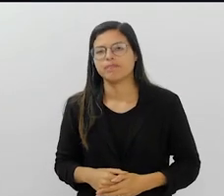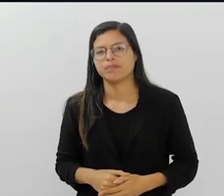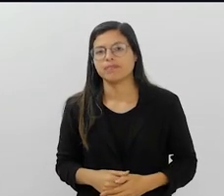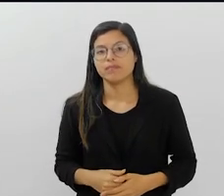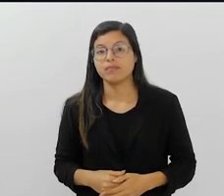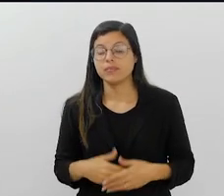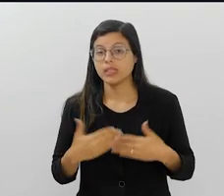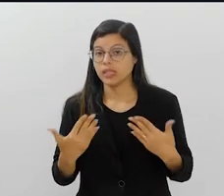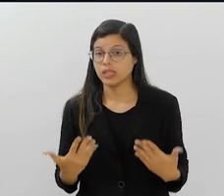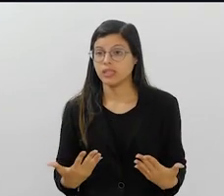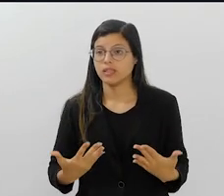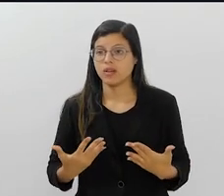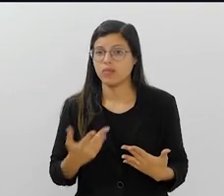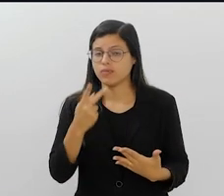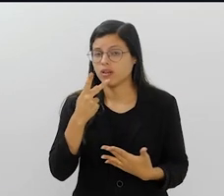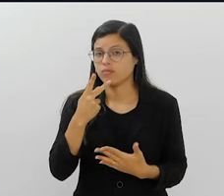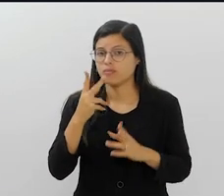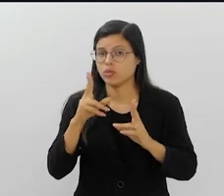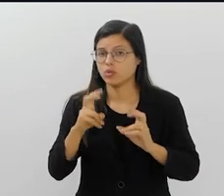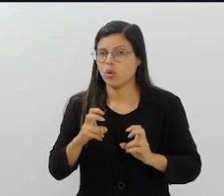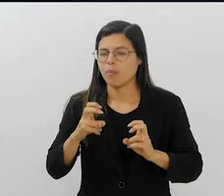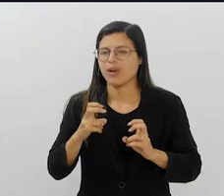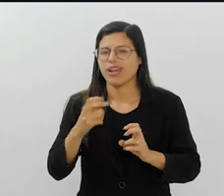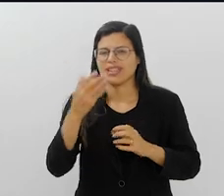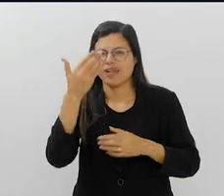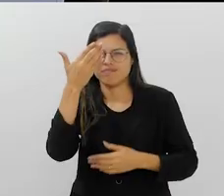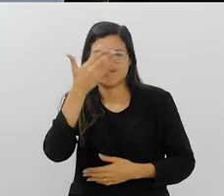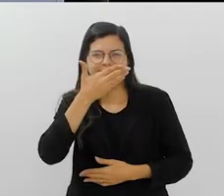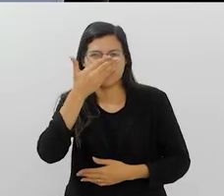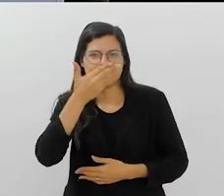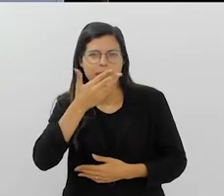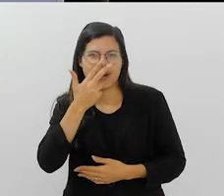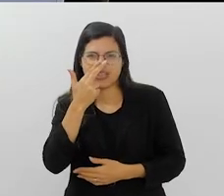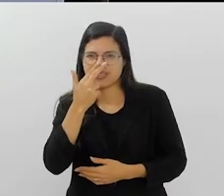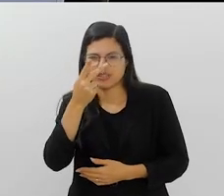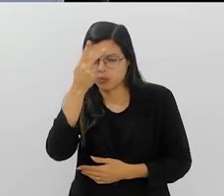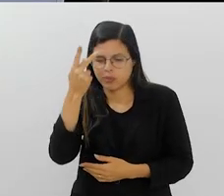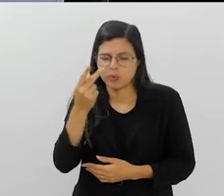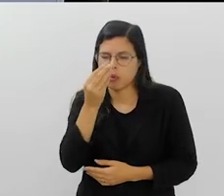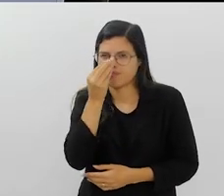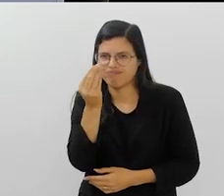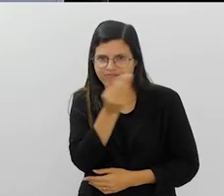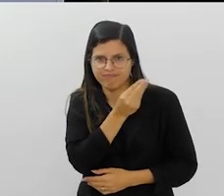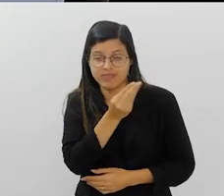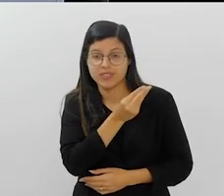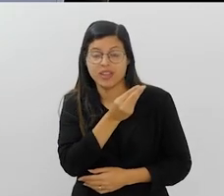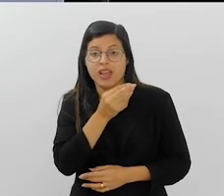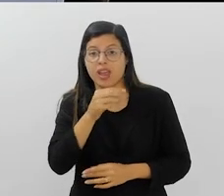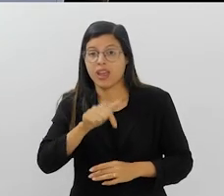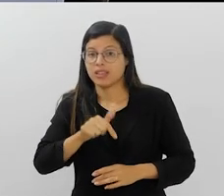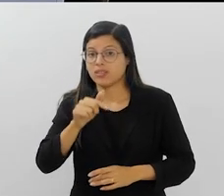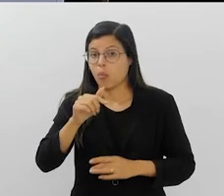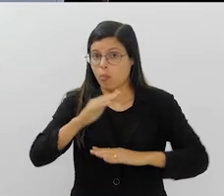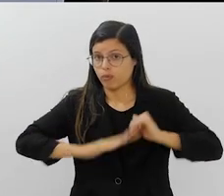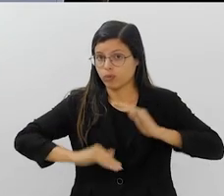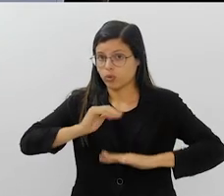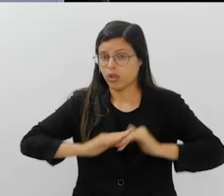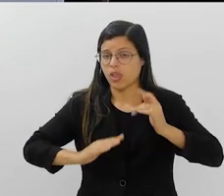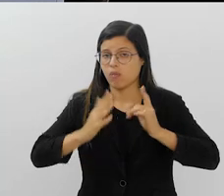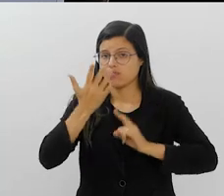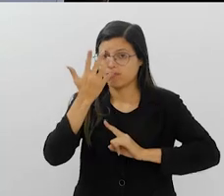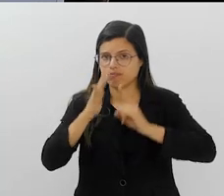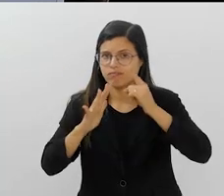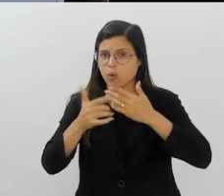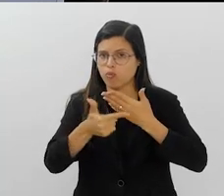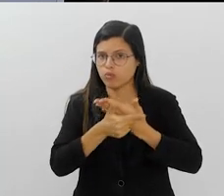isso. Então, a figura também, falando um pouco dessa invisibilidade do carnaval como um todo, a figura do carnavalesco,